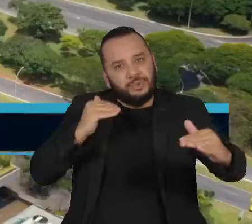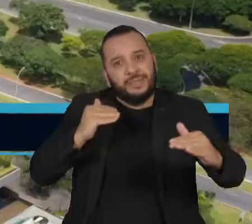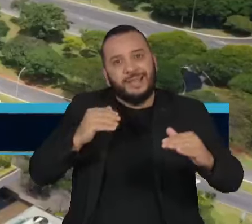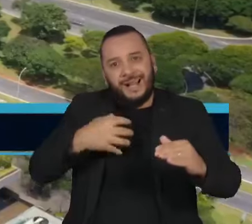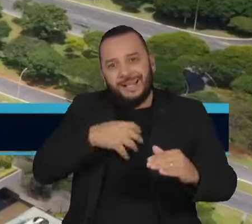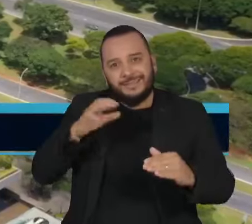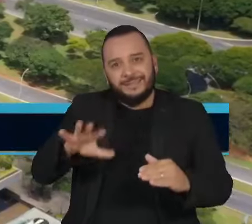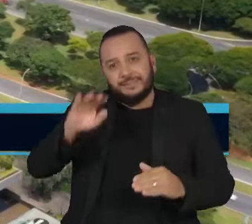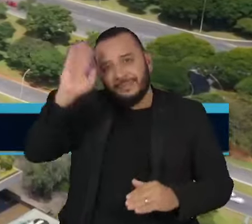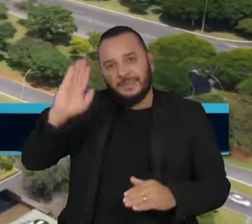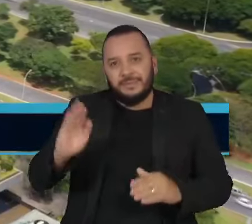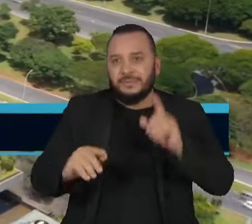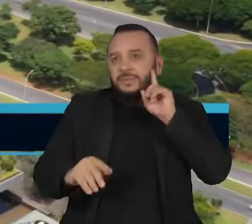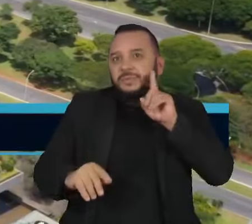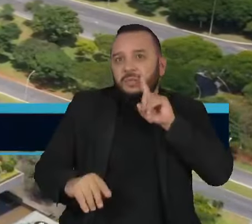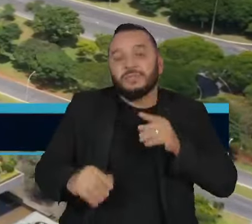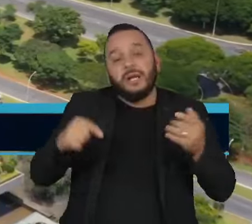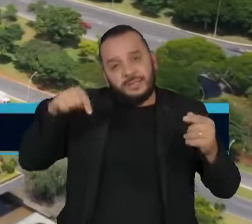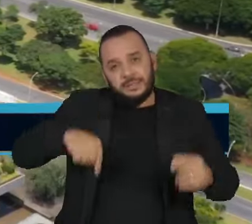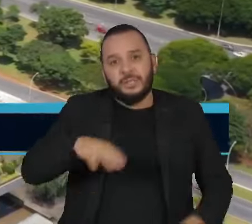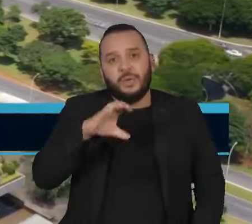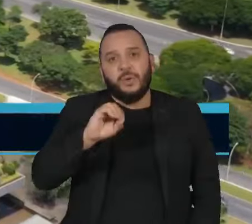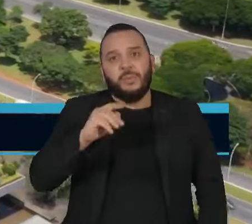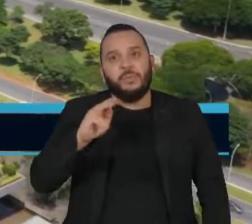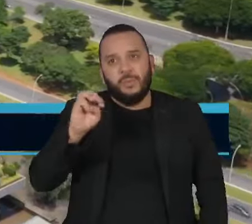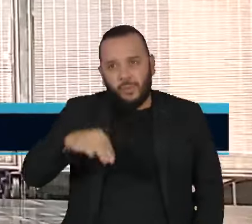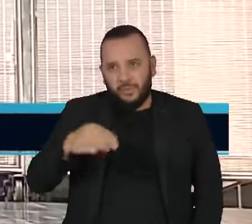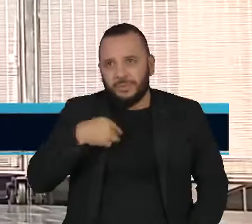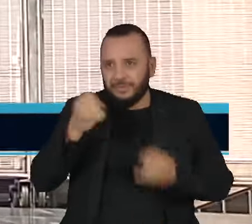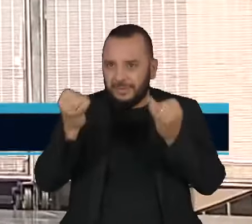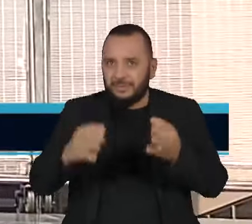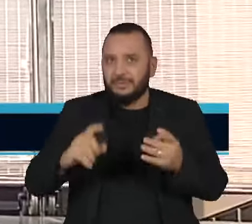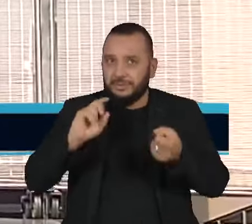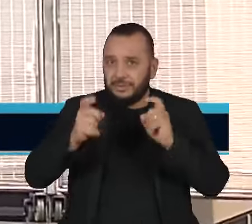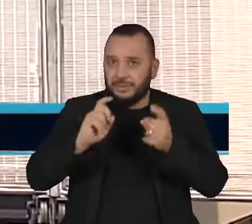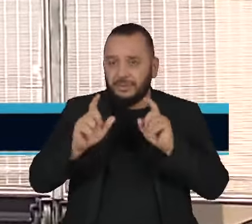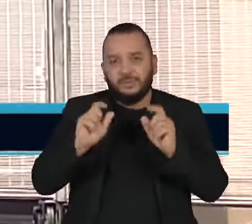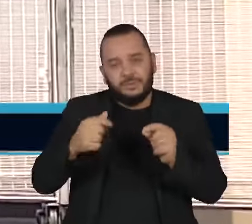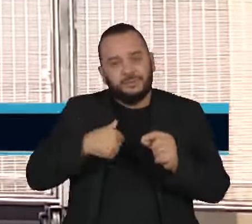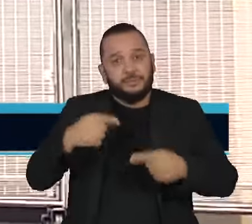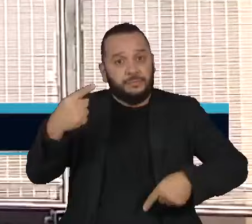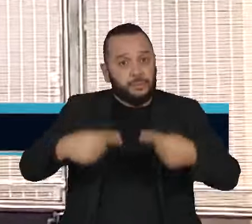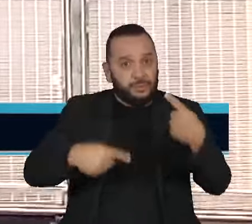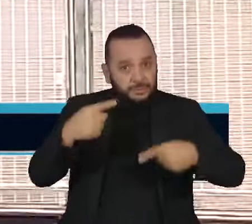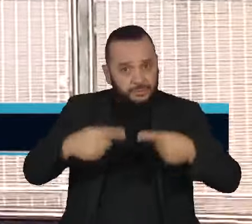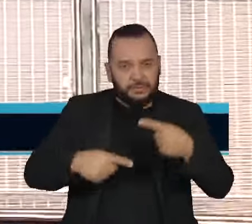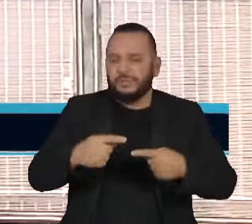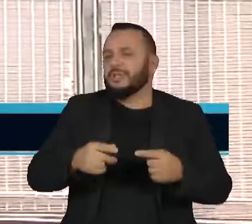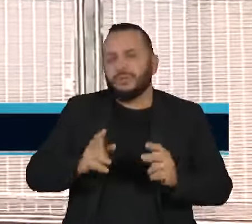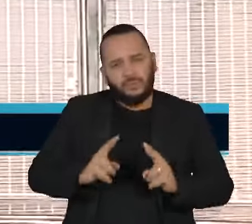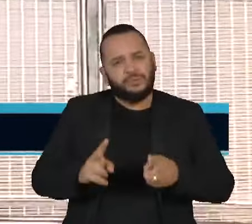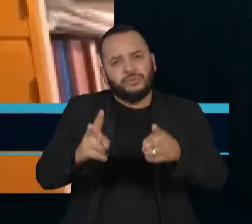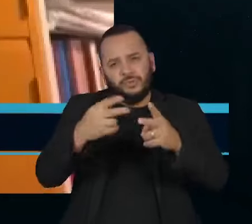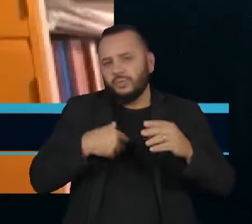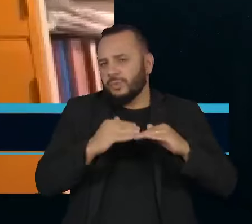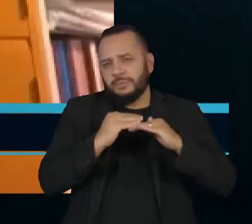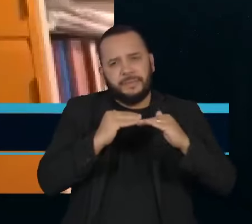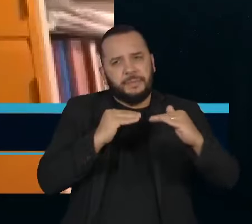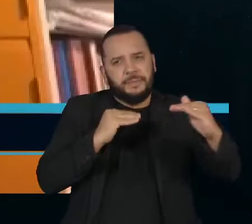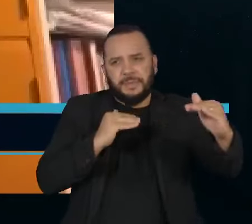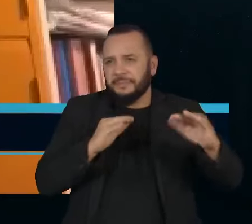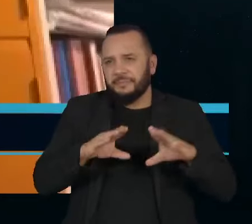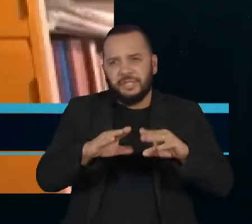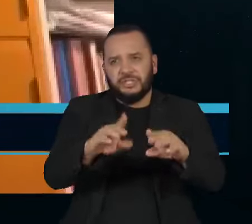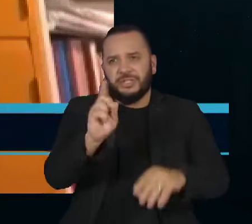Por aqui, o Copom deixou claro na ata da última reunião que a política monetária deve se manter restritiva. A